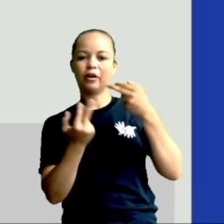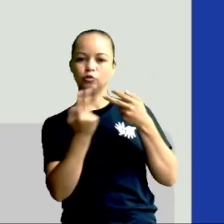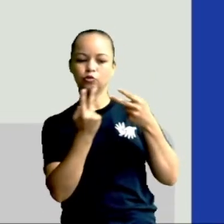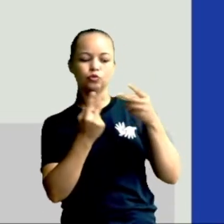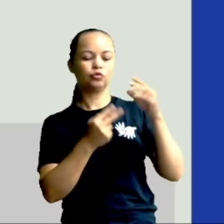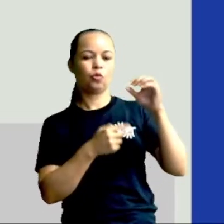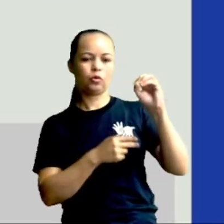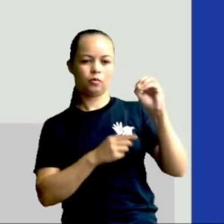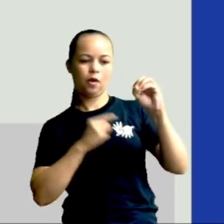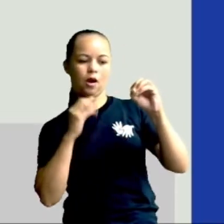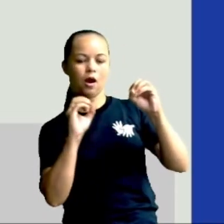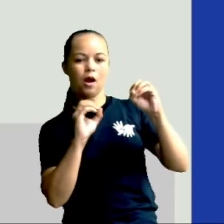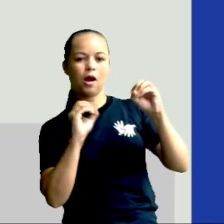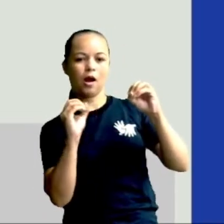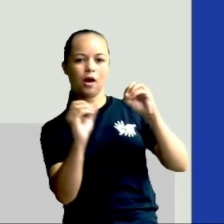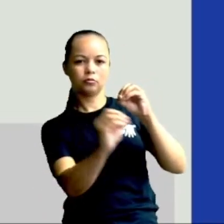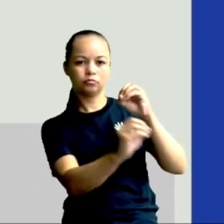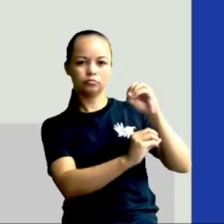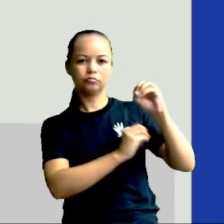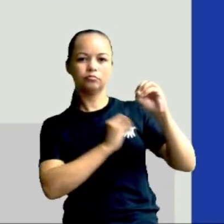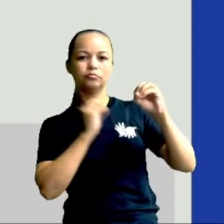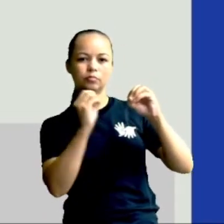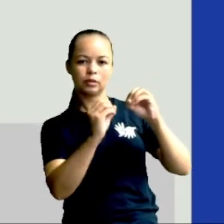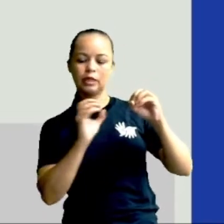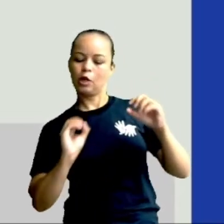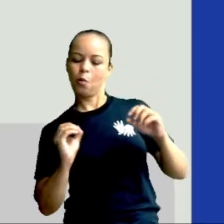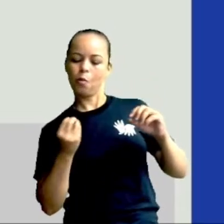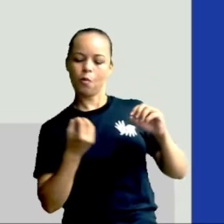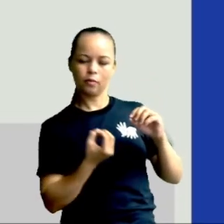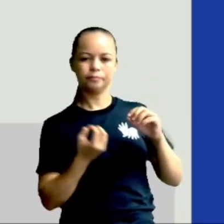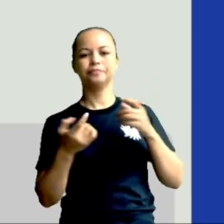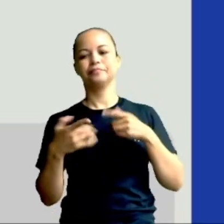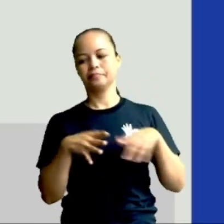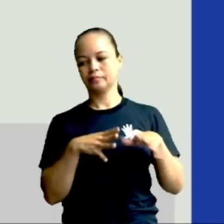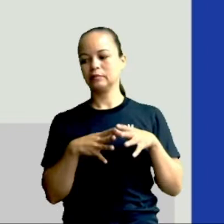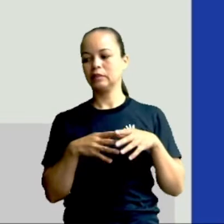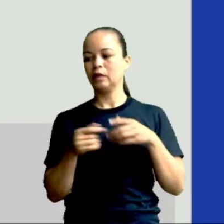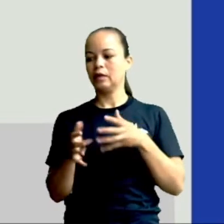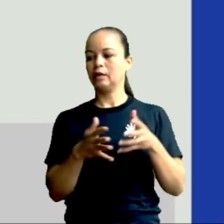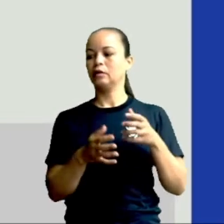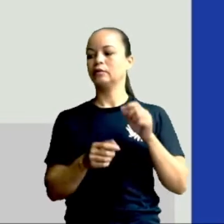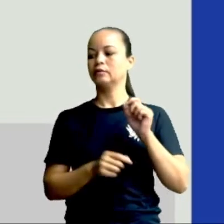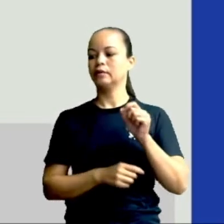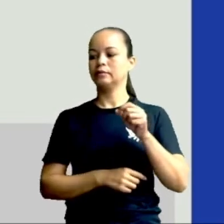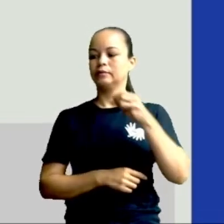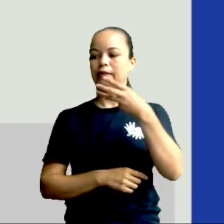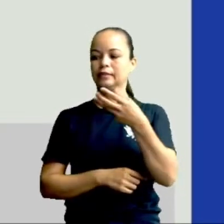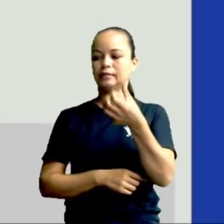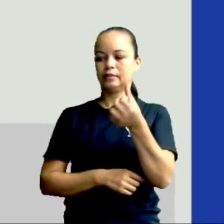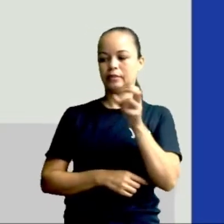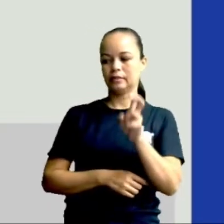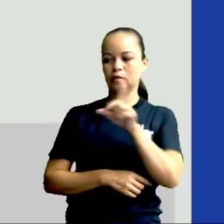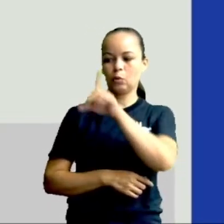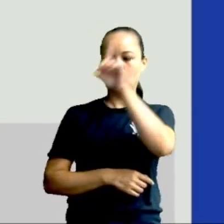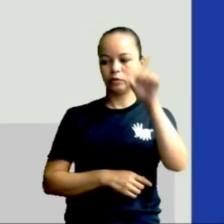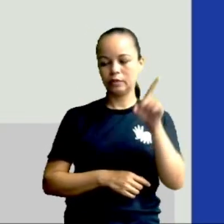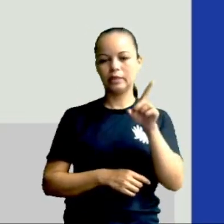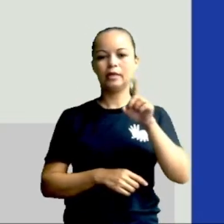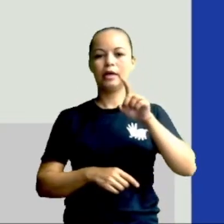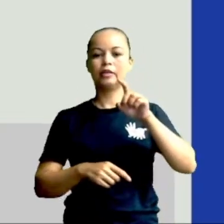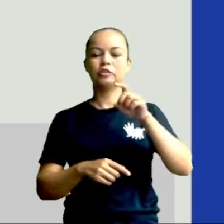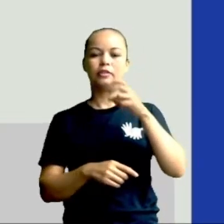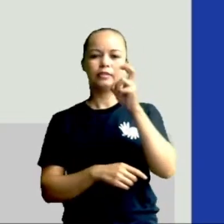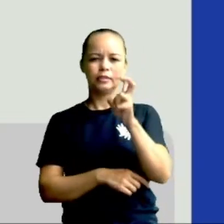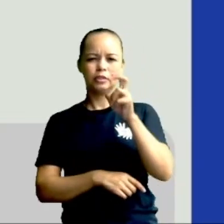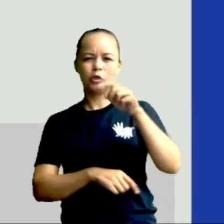365 dias para dar uma volta completa em torno do Sol, certo? E aí a gente entende